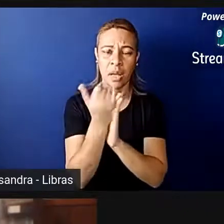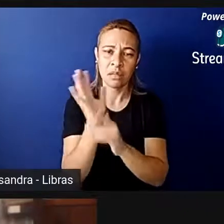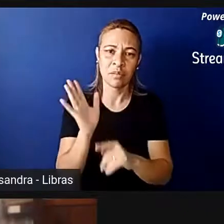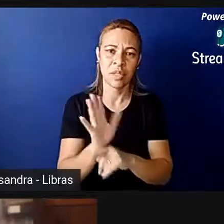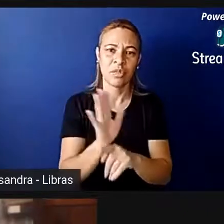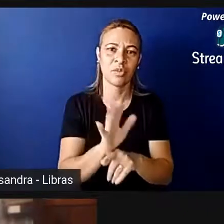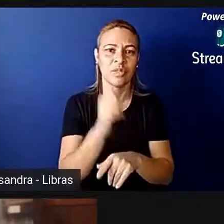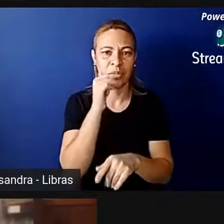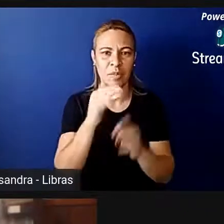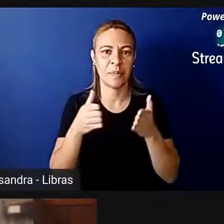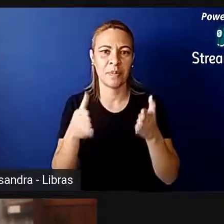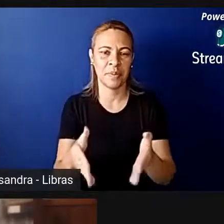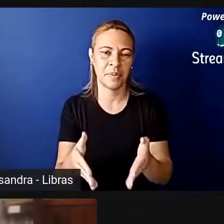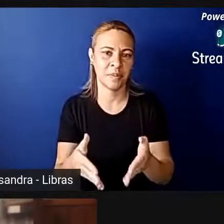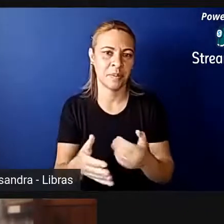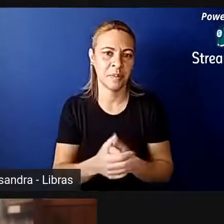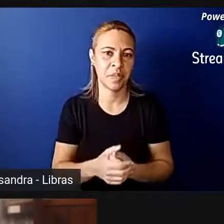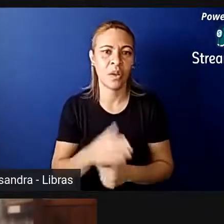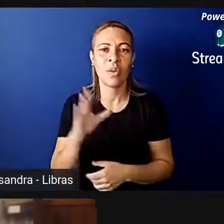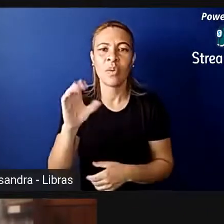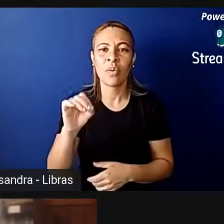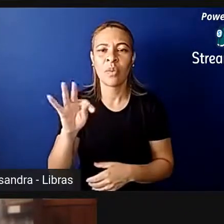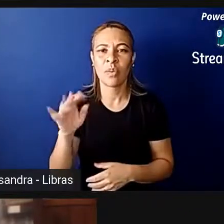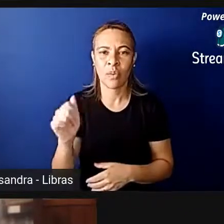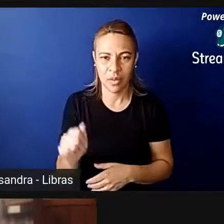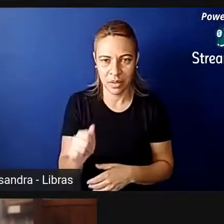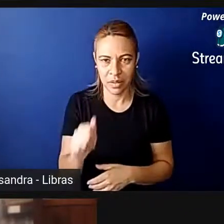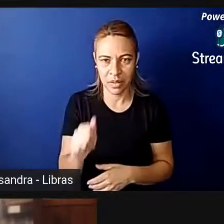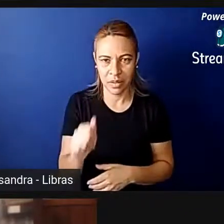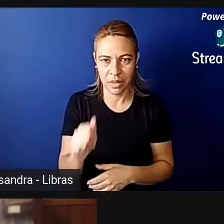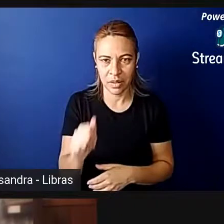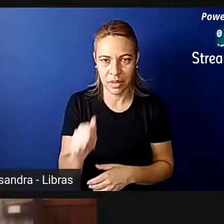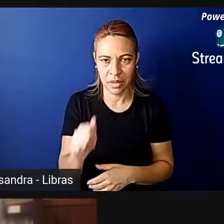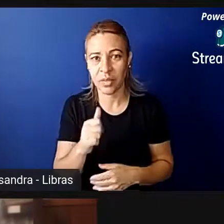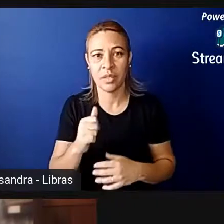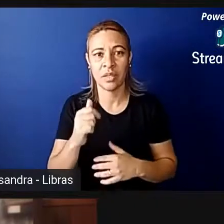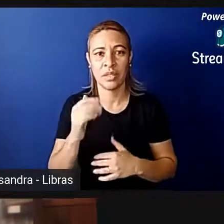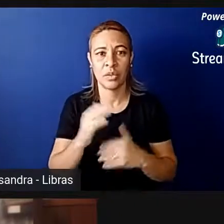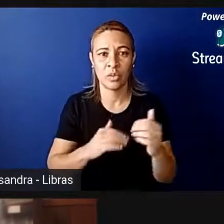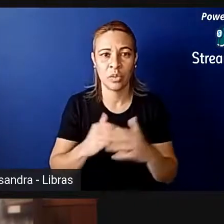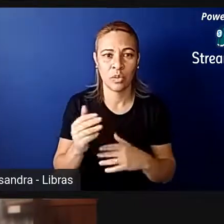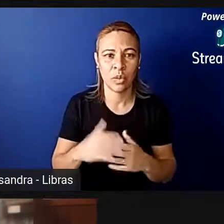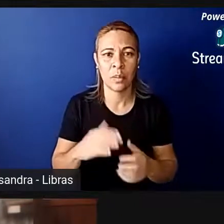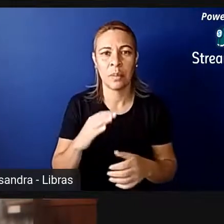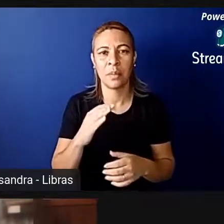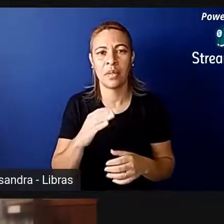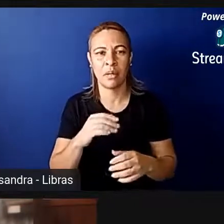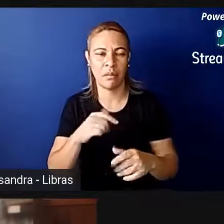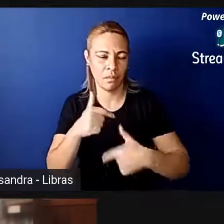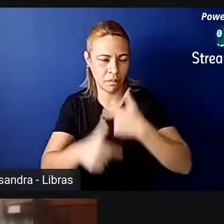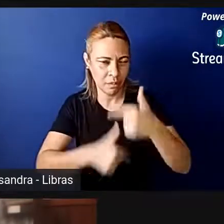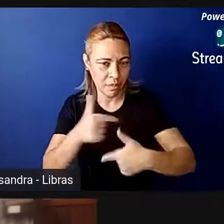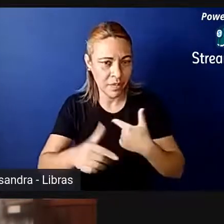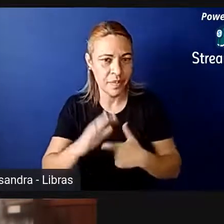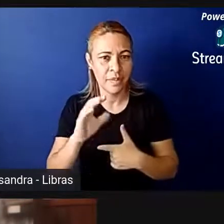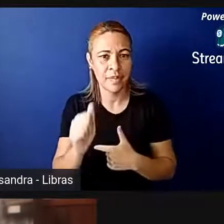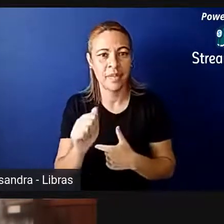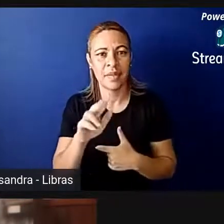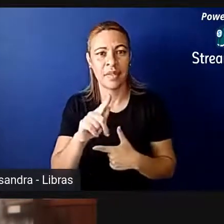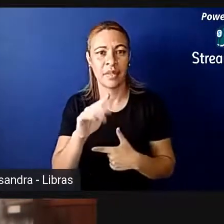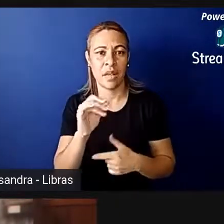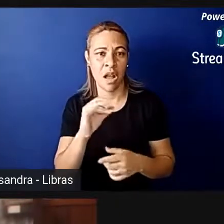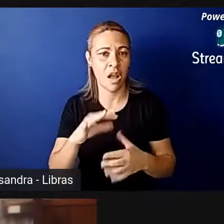mulheres. Cotas para mulheres em relação a cargos dentro do partido e posições de liderança e comissões